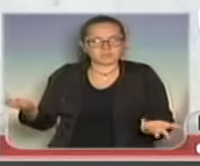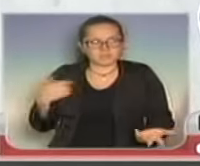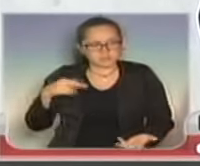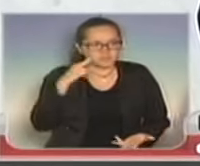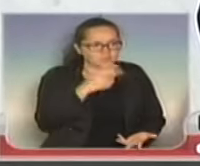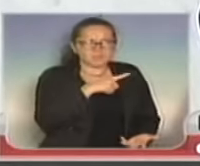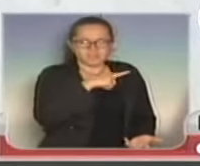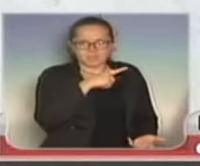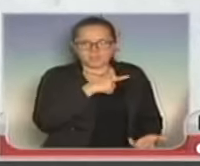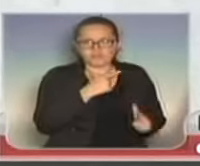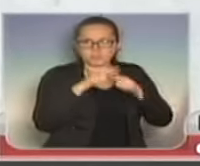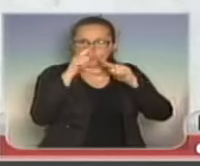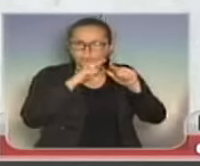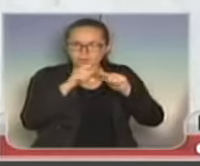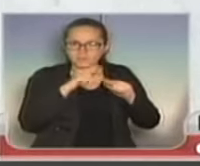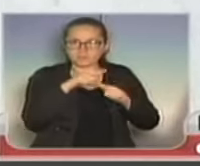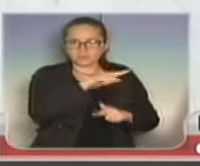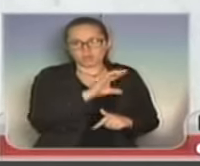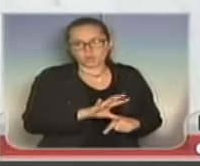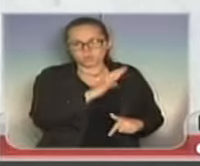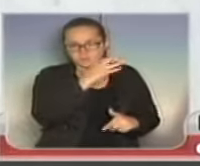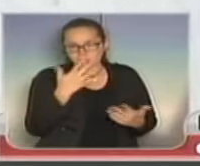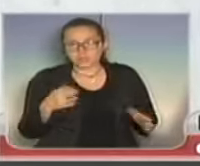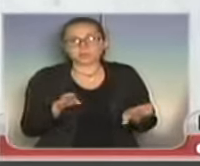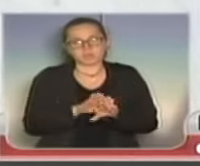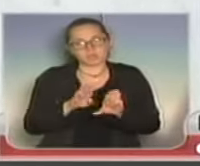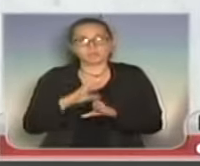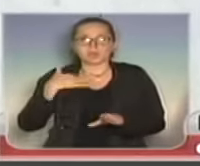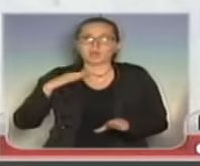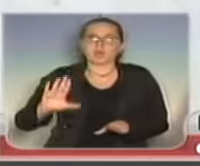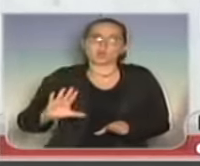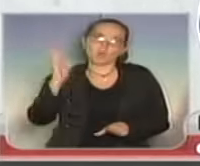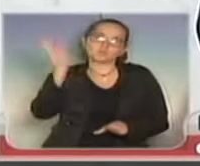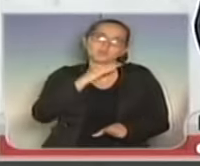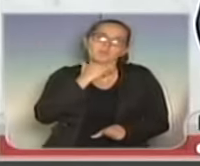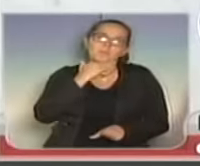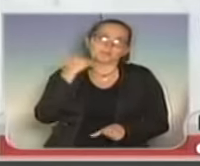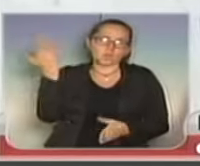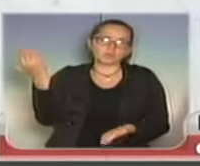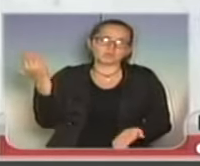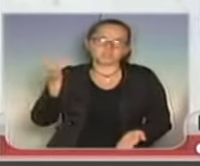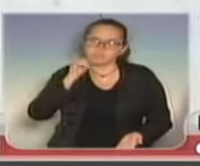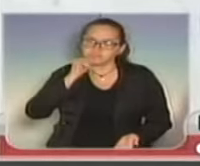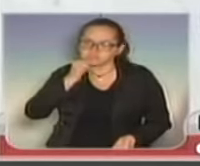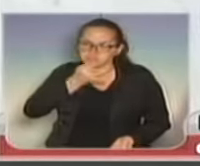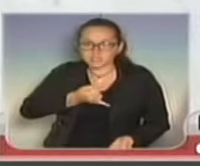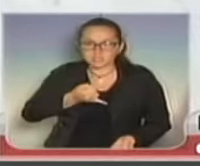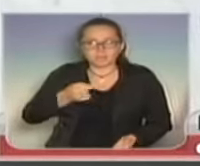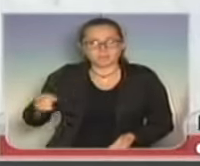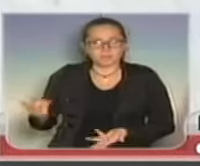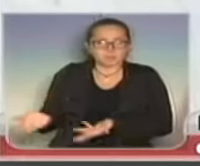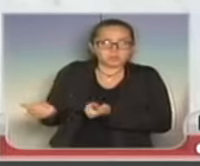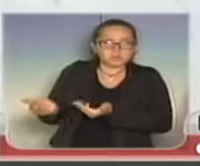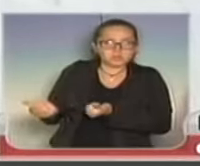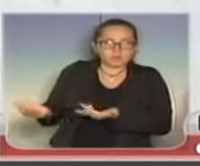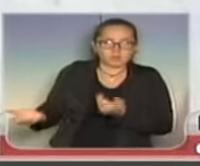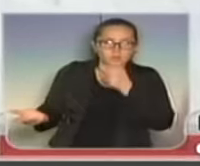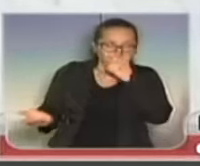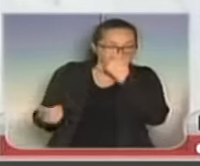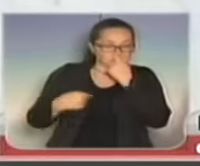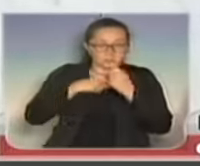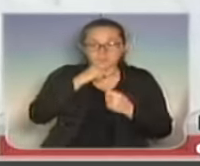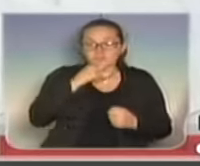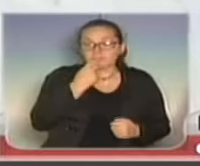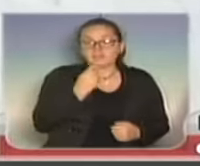falha nessa ocorrência e uma fatalidade da perda de uma vida é sempre uma fatalidade, principalmente uma vida tão jovem, não há que se comentar se